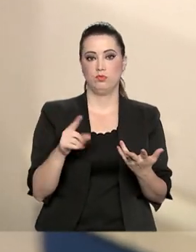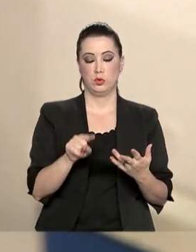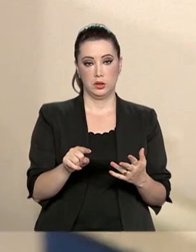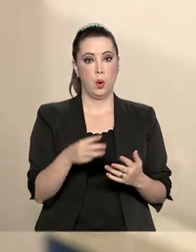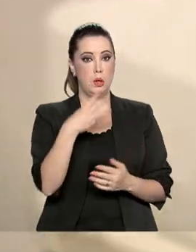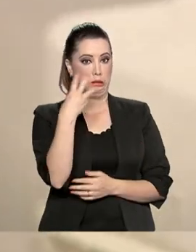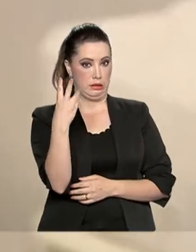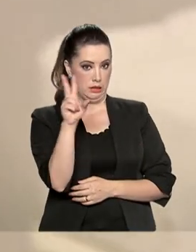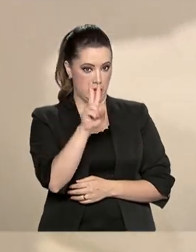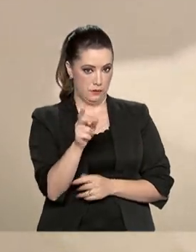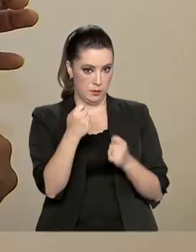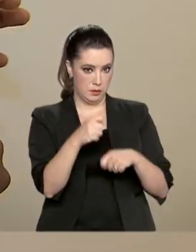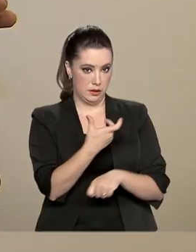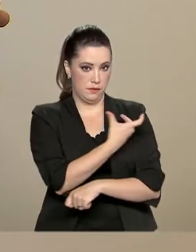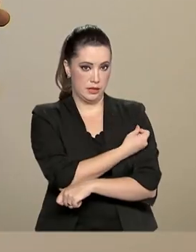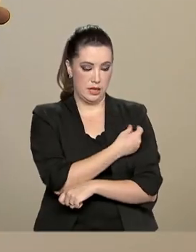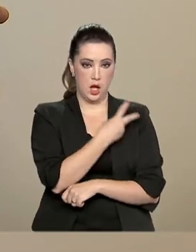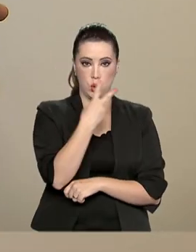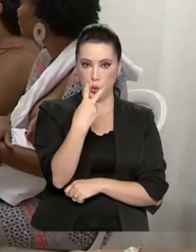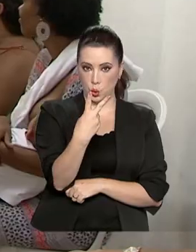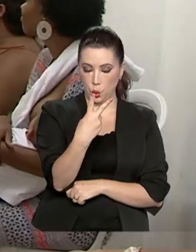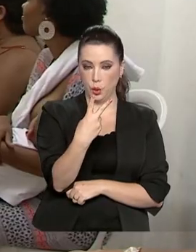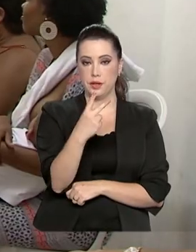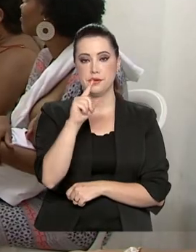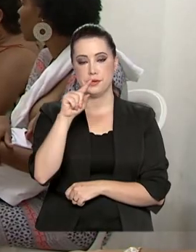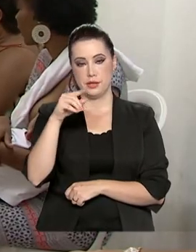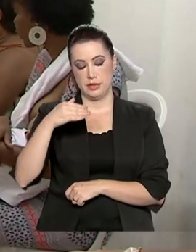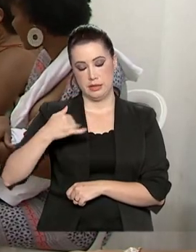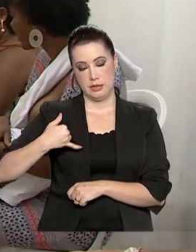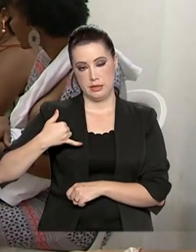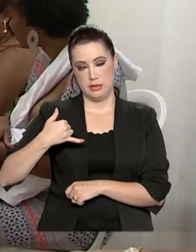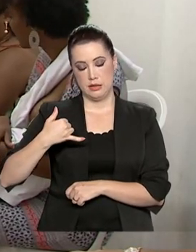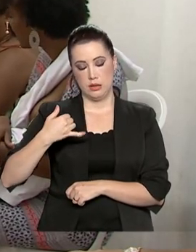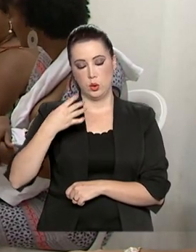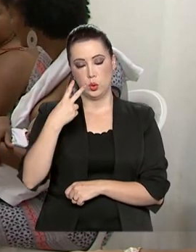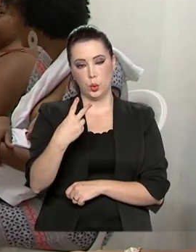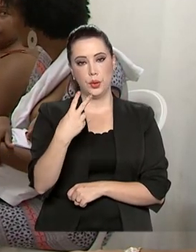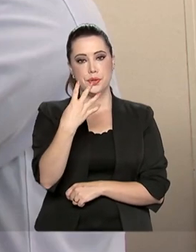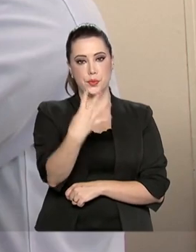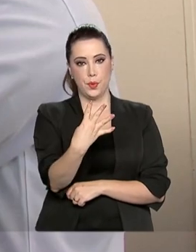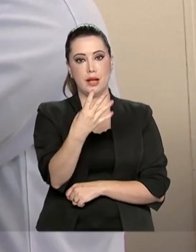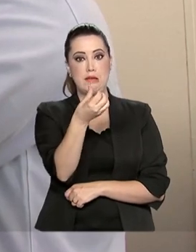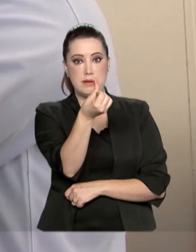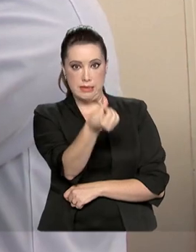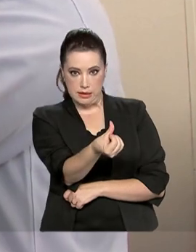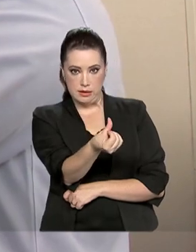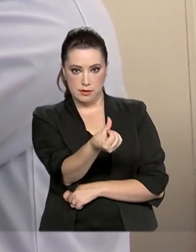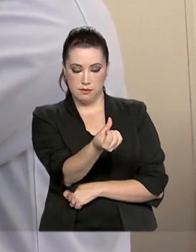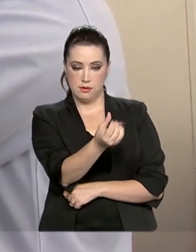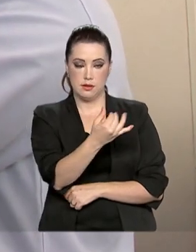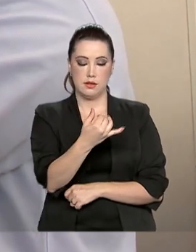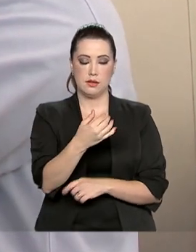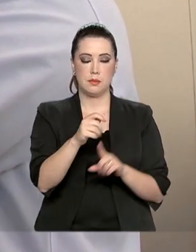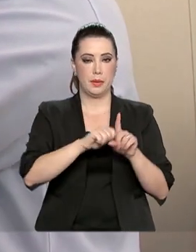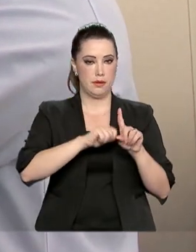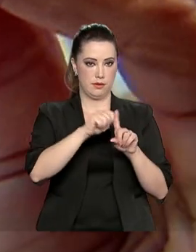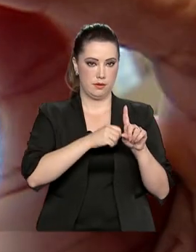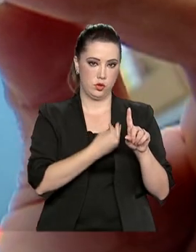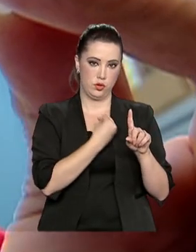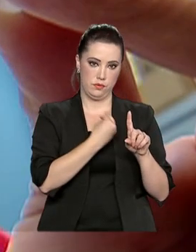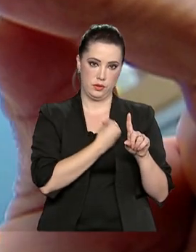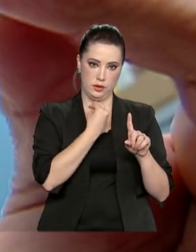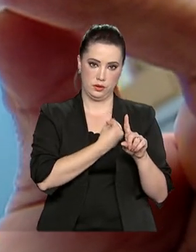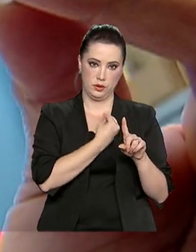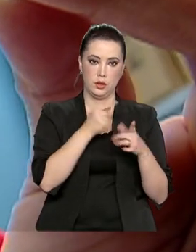doses da vacina, aos dois, quatro e seis meses de vida. O Ministério da Saúde orienta os municípios